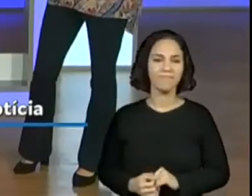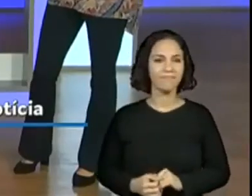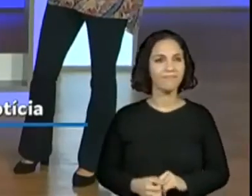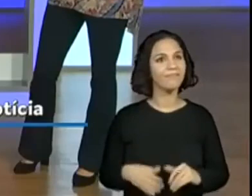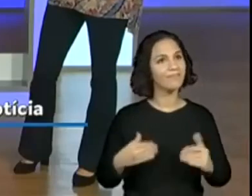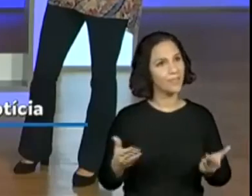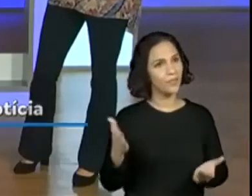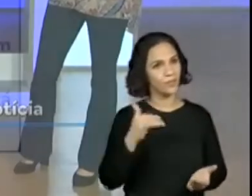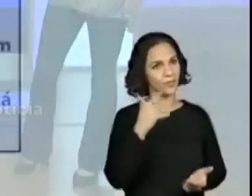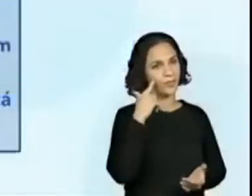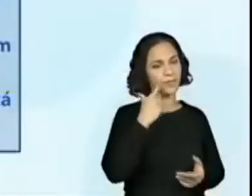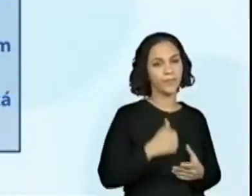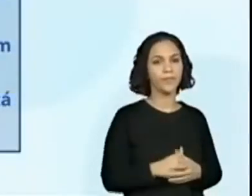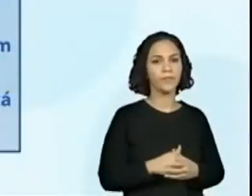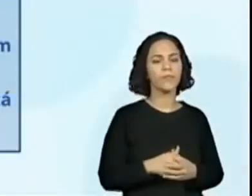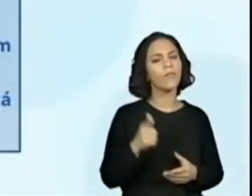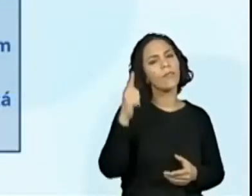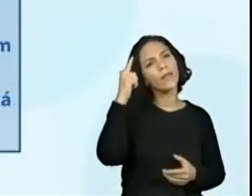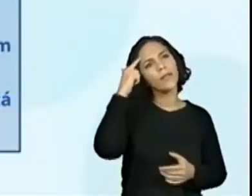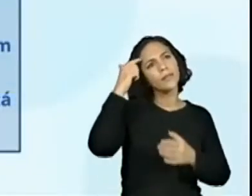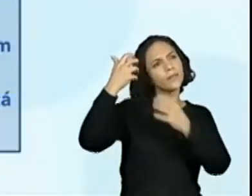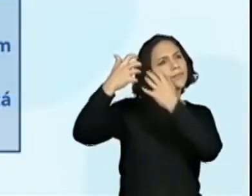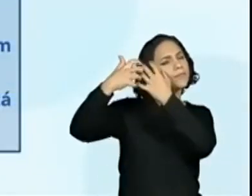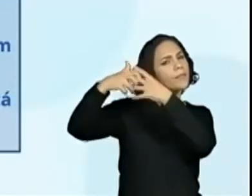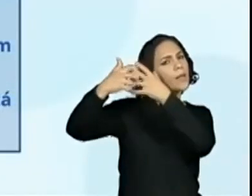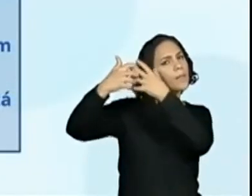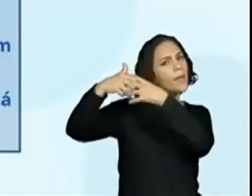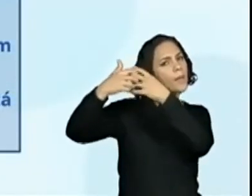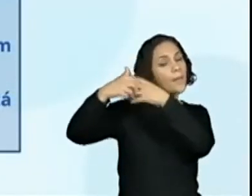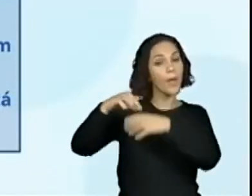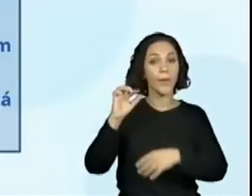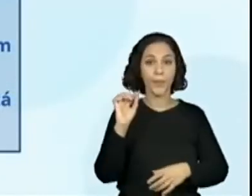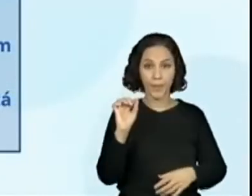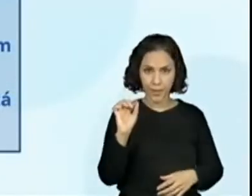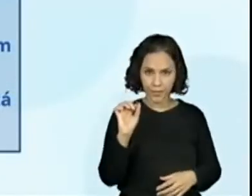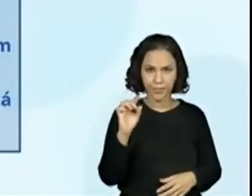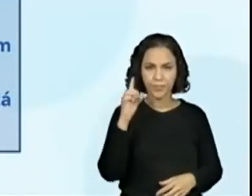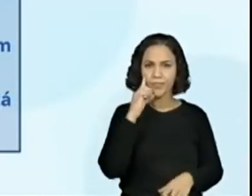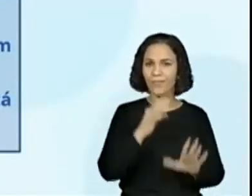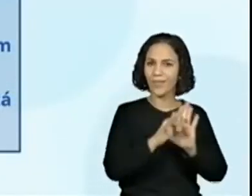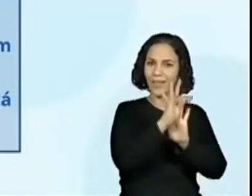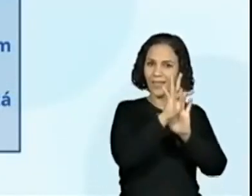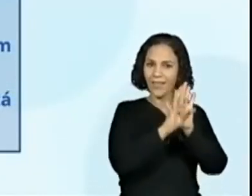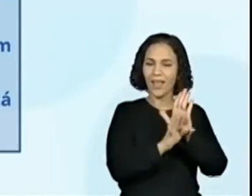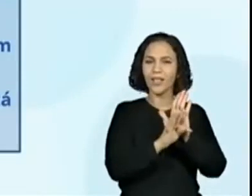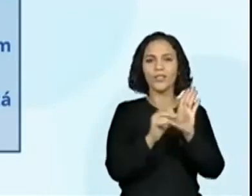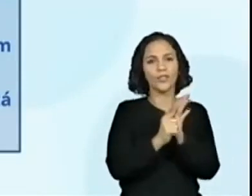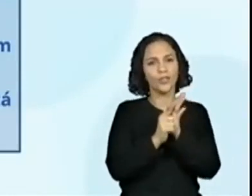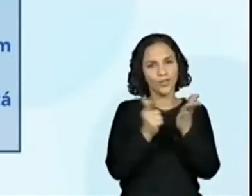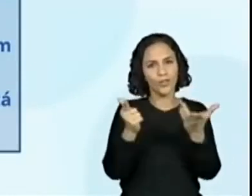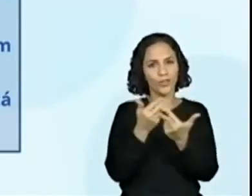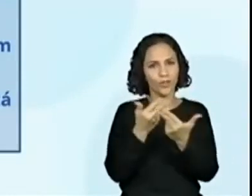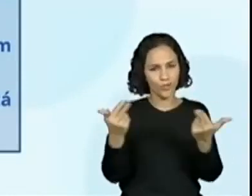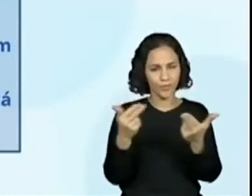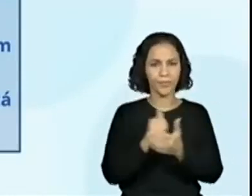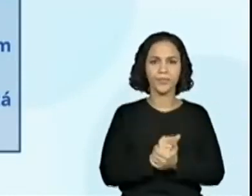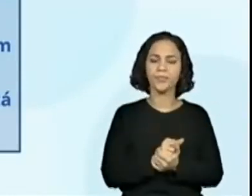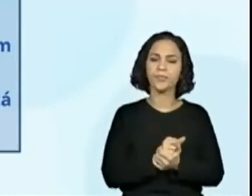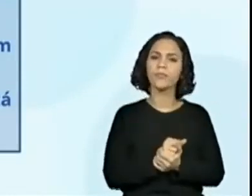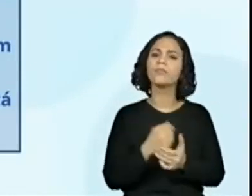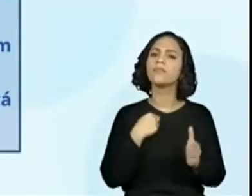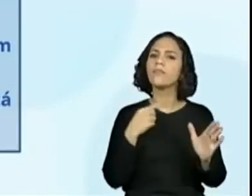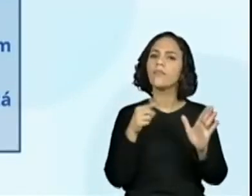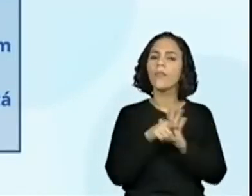Então, vamos aí, ó. Reflexões. Então, falando desse tema aí, dos textos jornalísticos, das notícias, o que